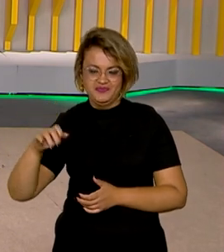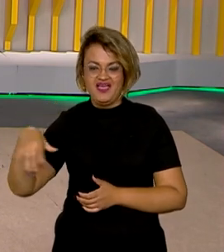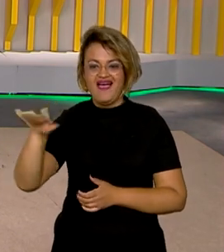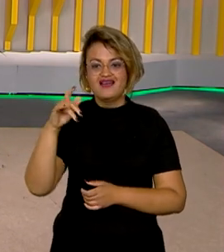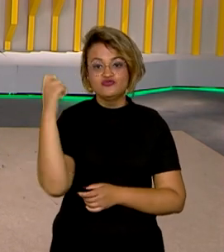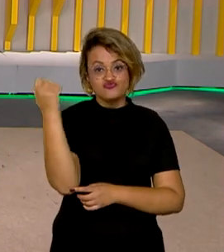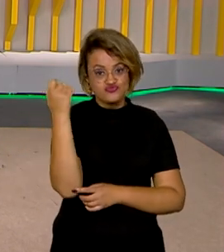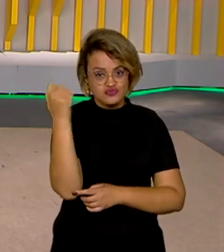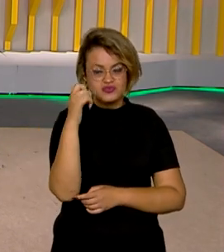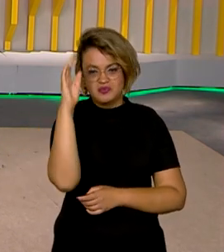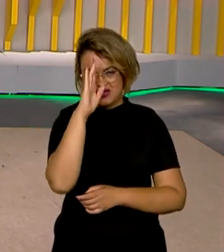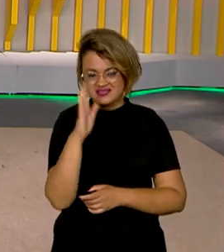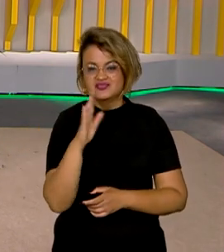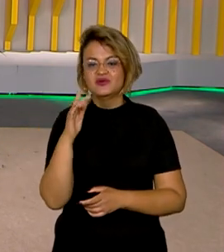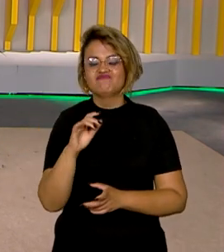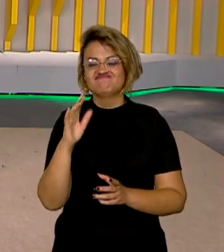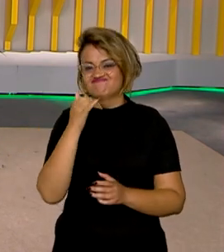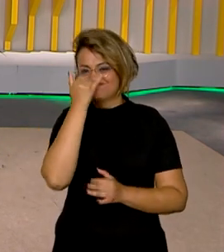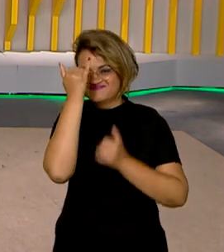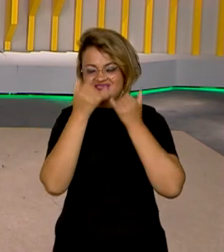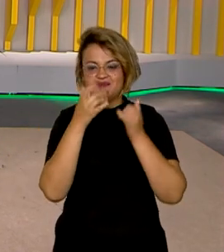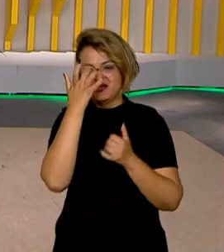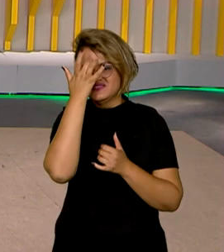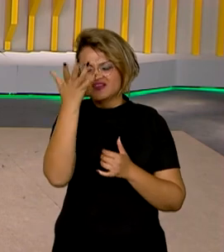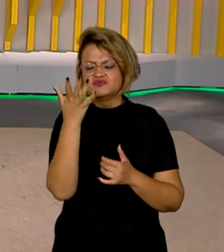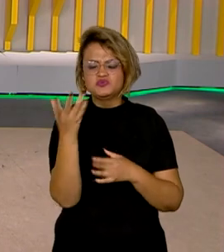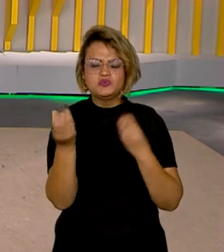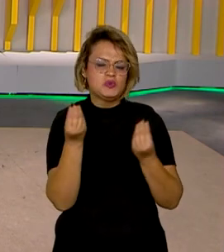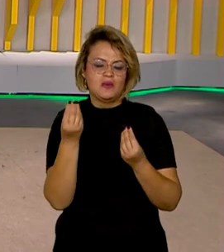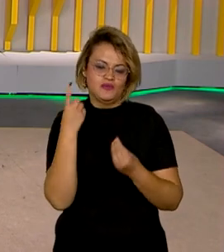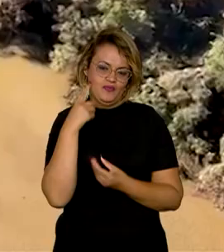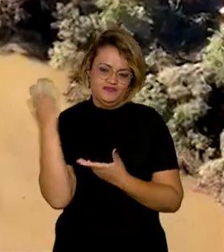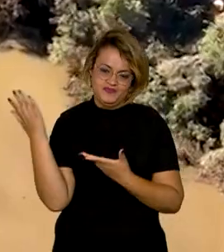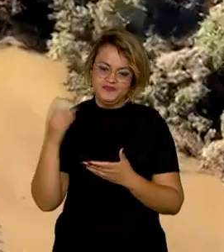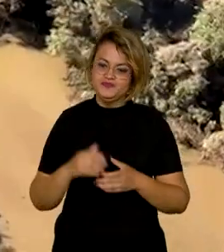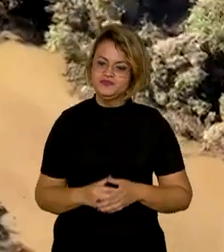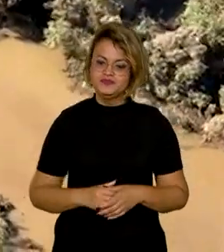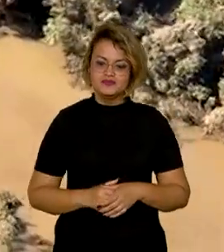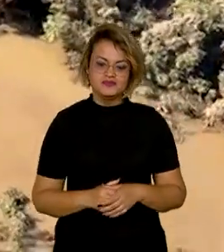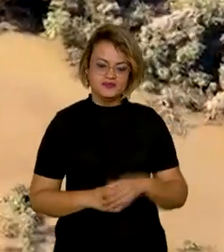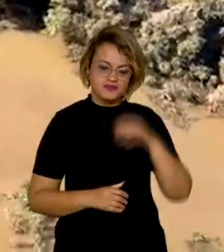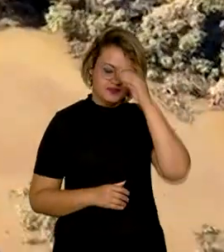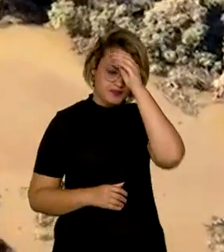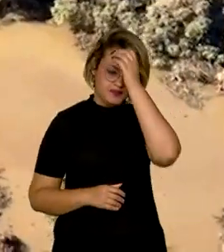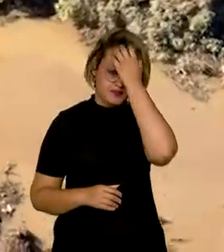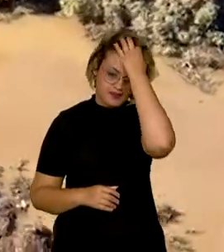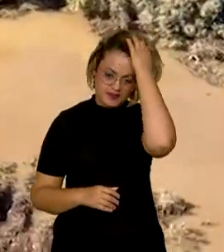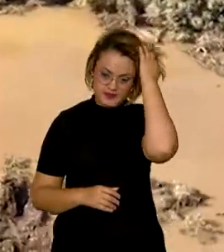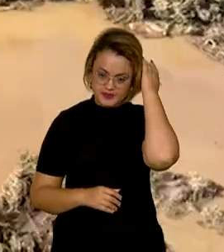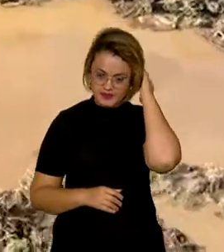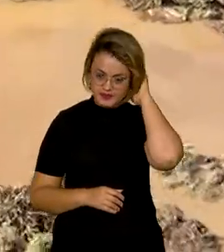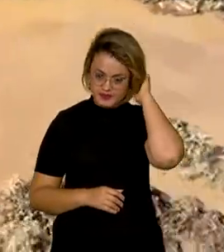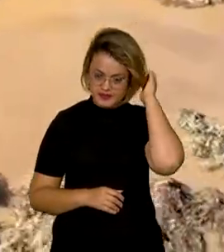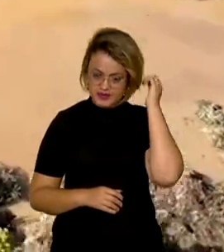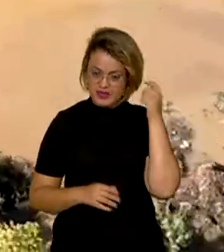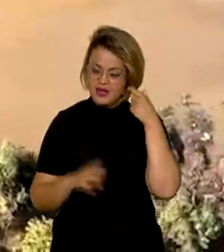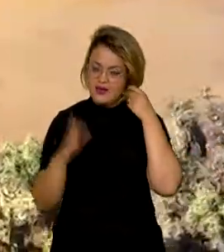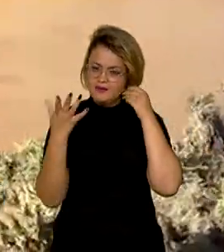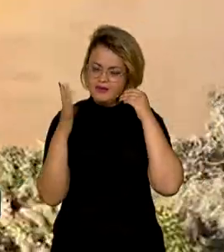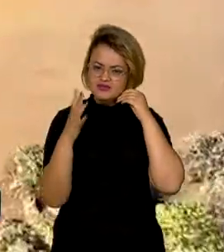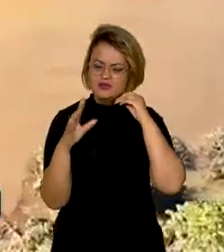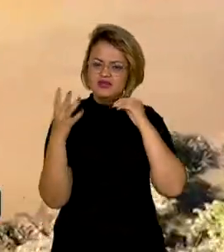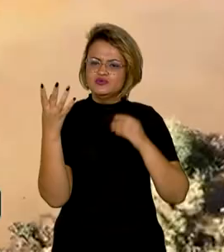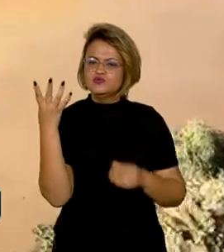suscetível à ocorrência desse fenômeno. Entenda aí na reportagem. Desde junho, ao menos quatro ciclones